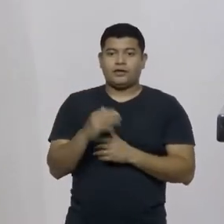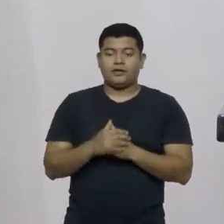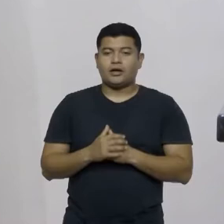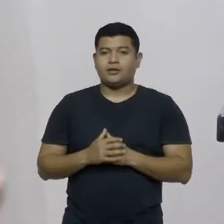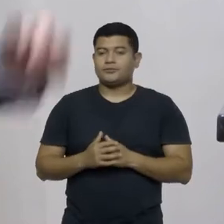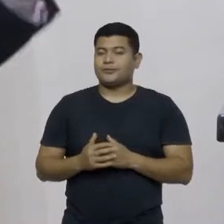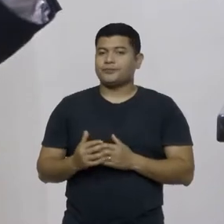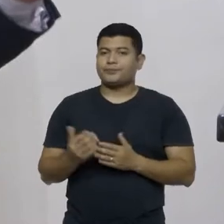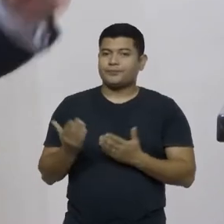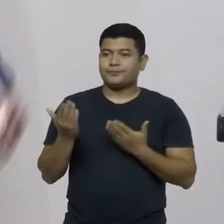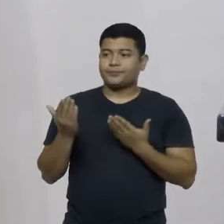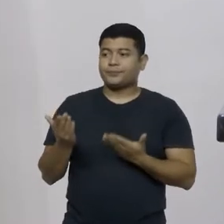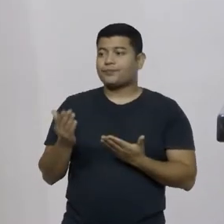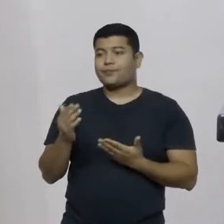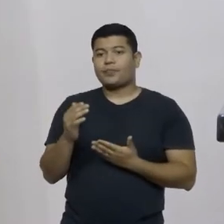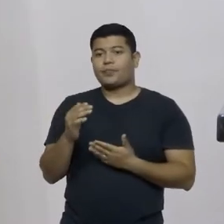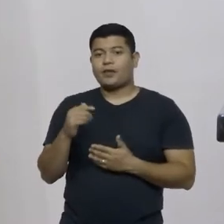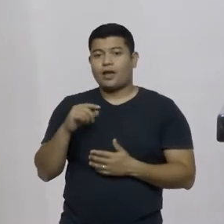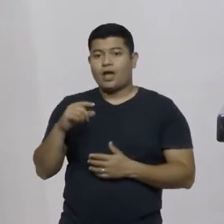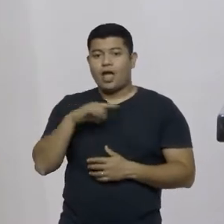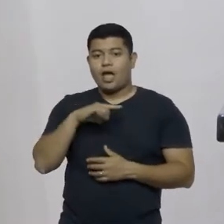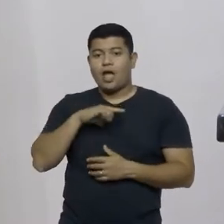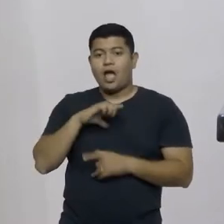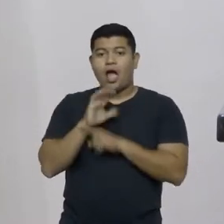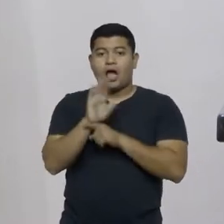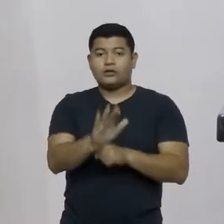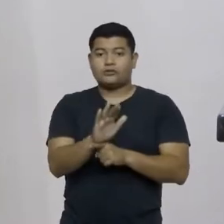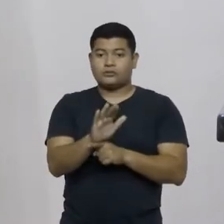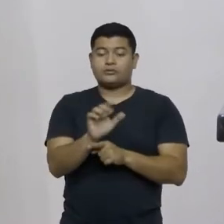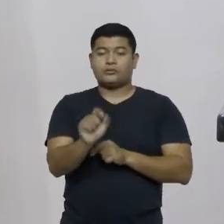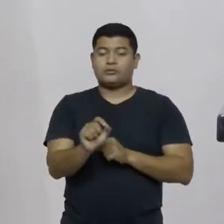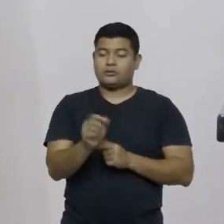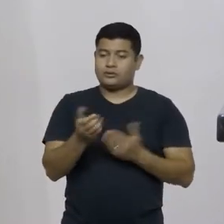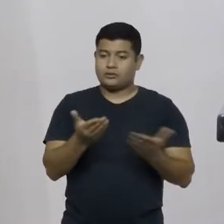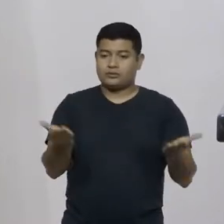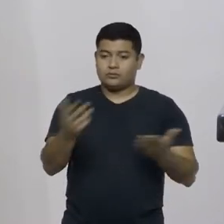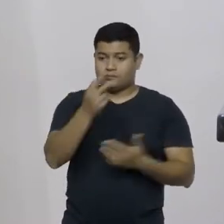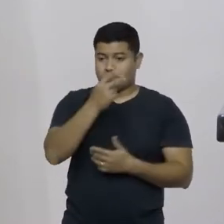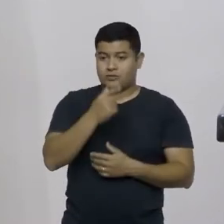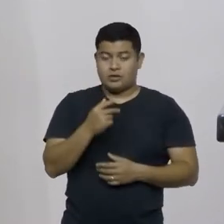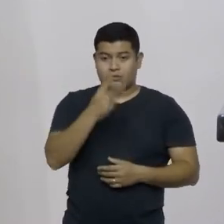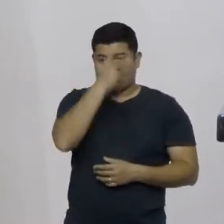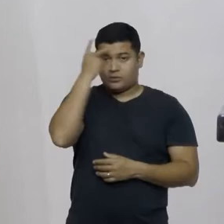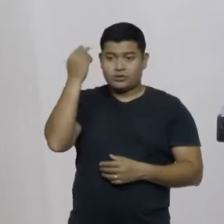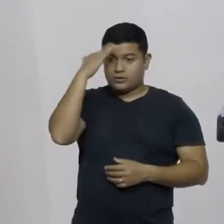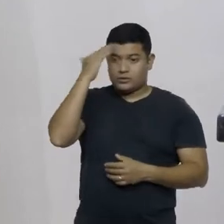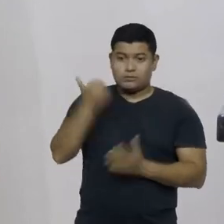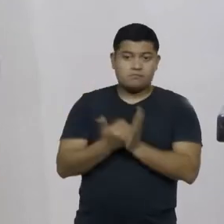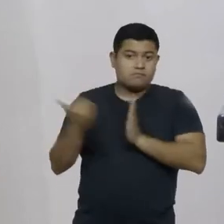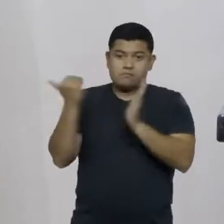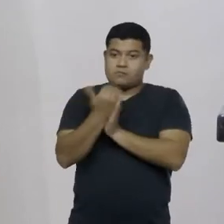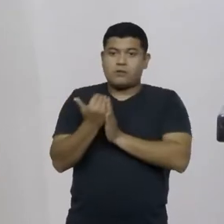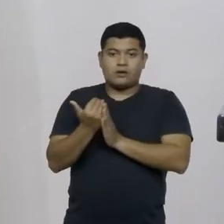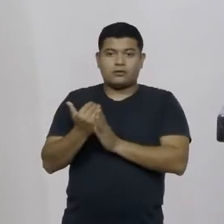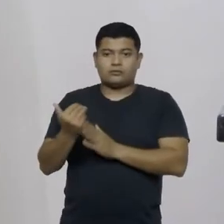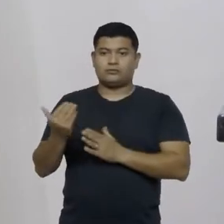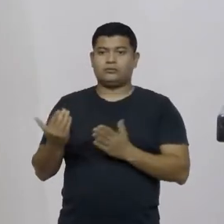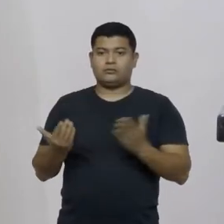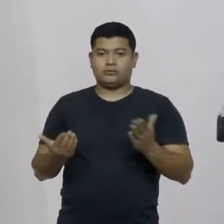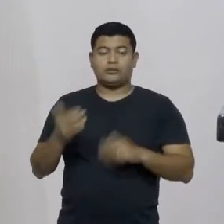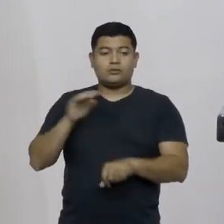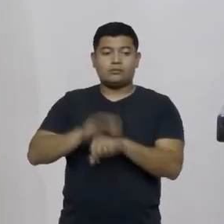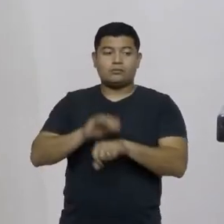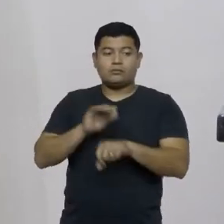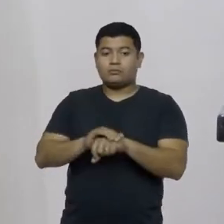federalismo e trazer para perto das pessoas as decisões que afetam a vida delas pode trazer mais autonomia para as pessoas